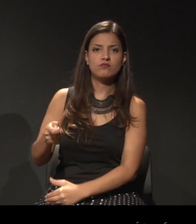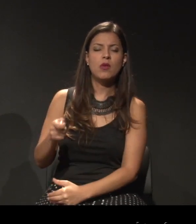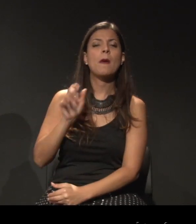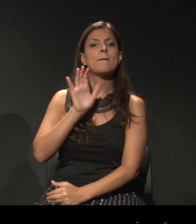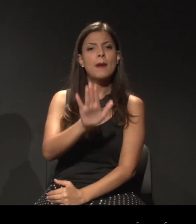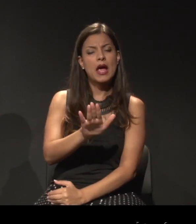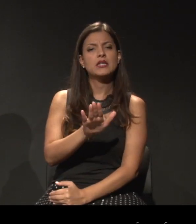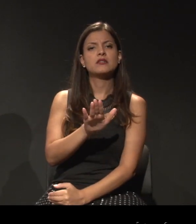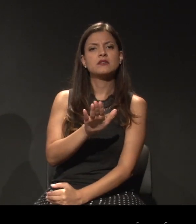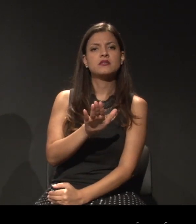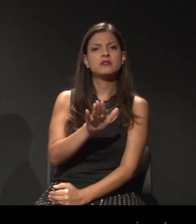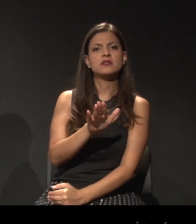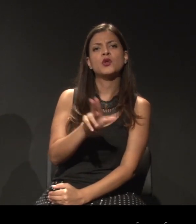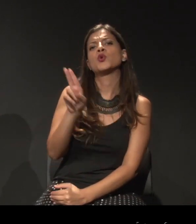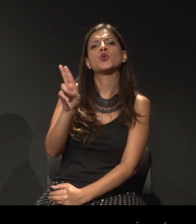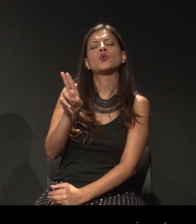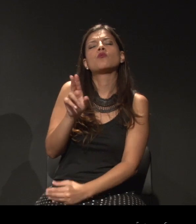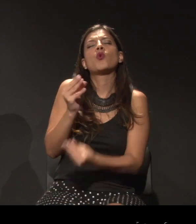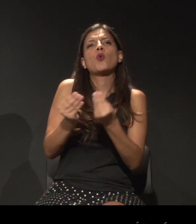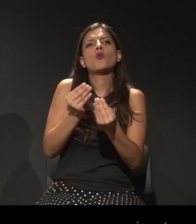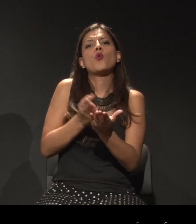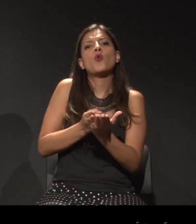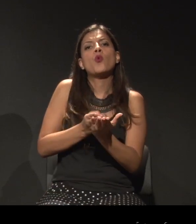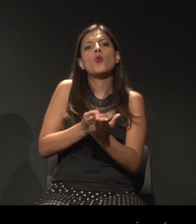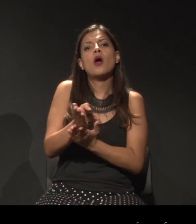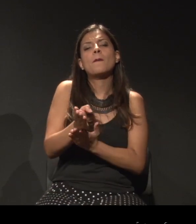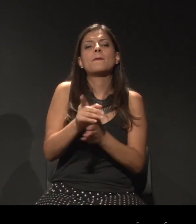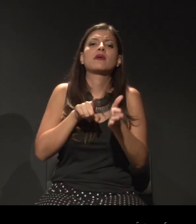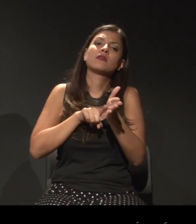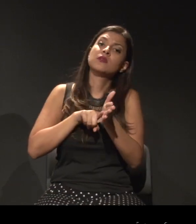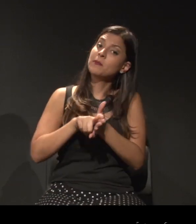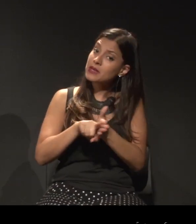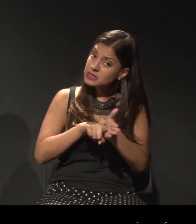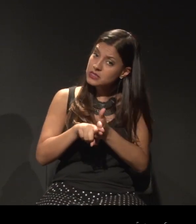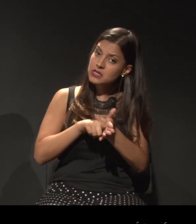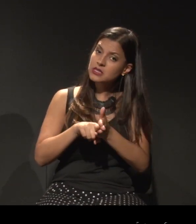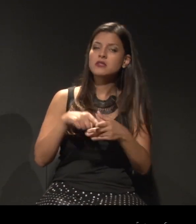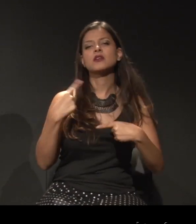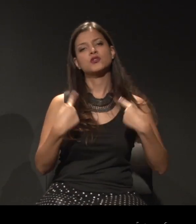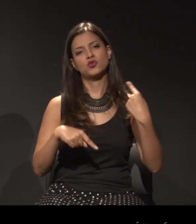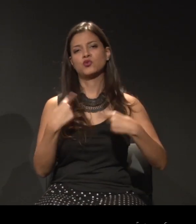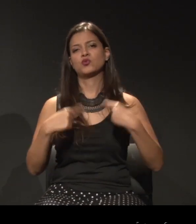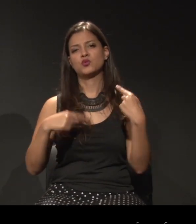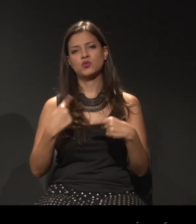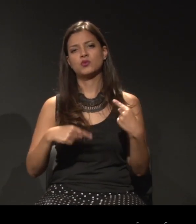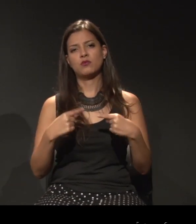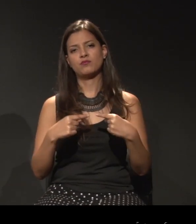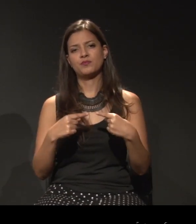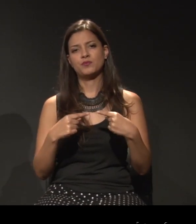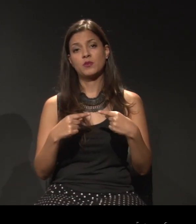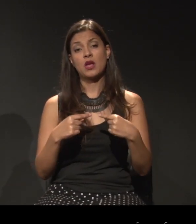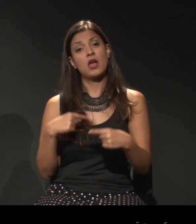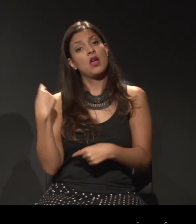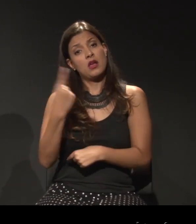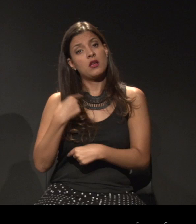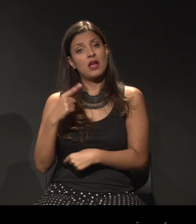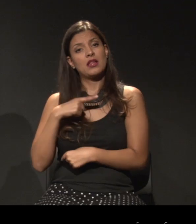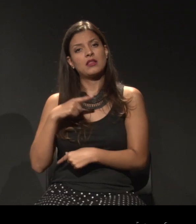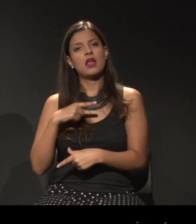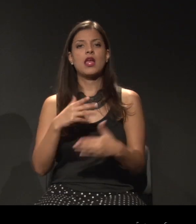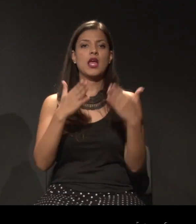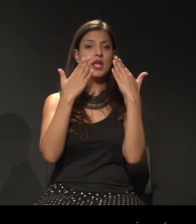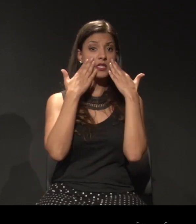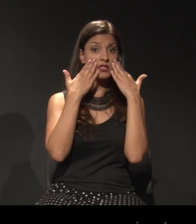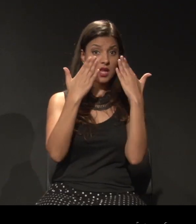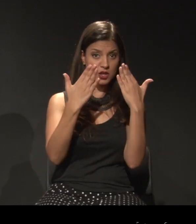mais num caminho de pesquisa e de discussão onde a gente partia da estética